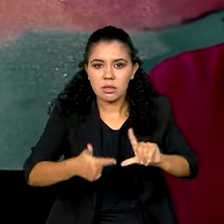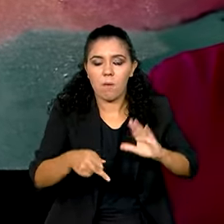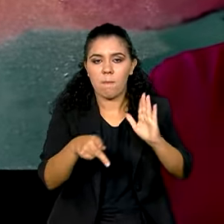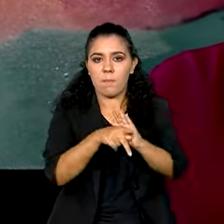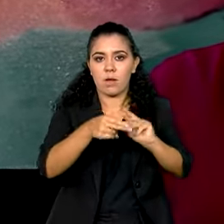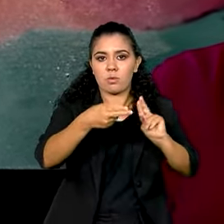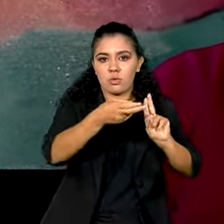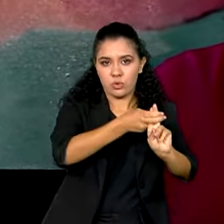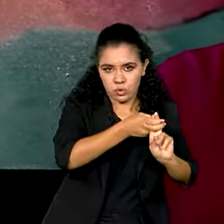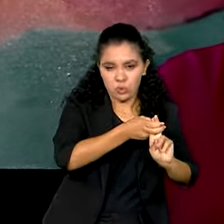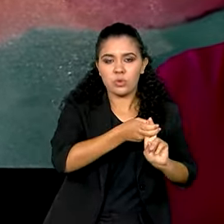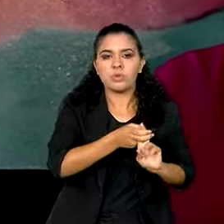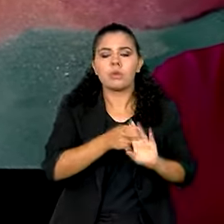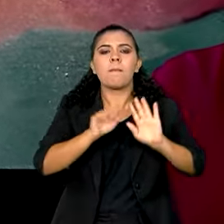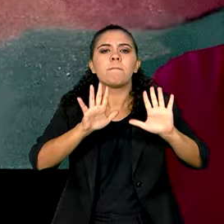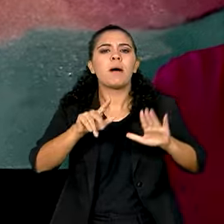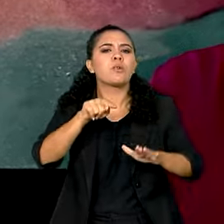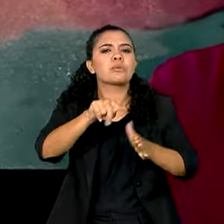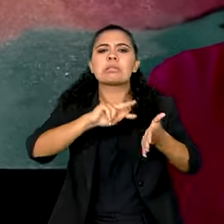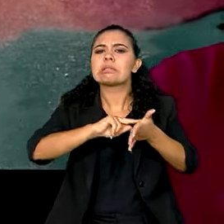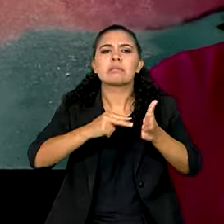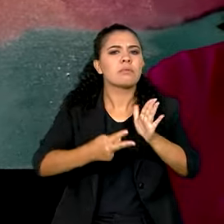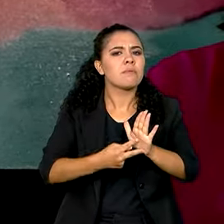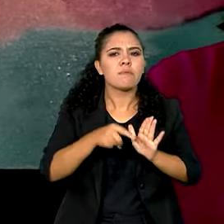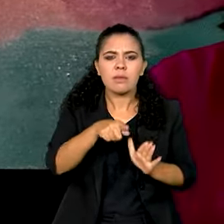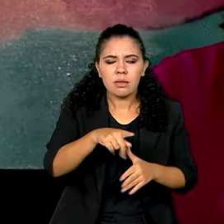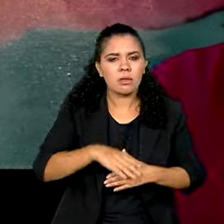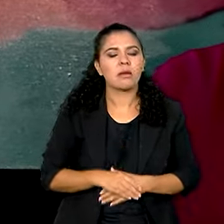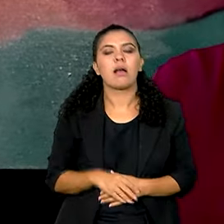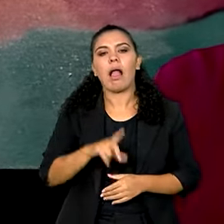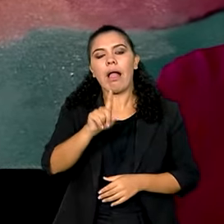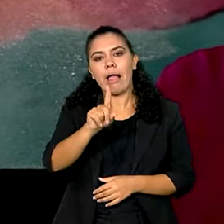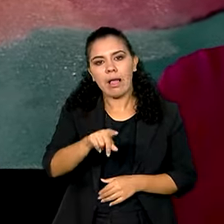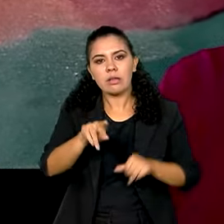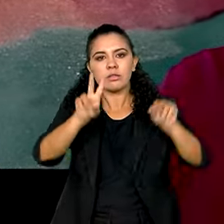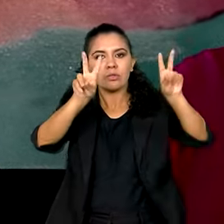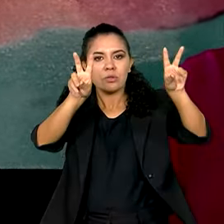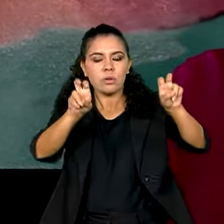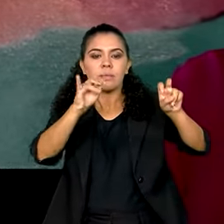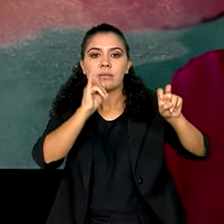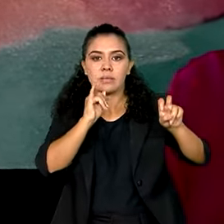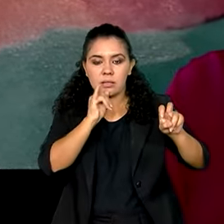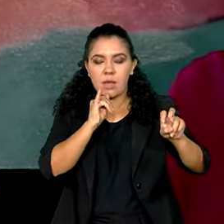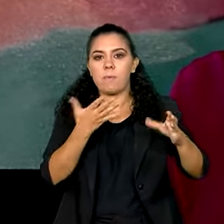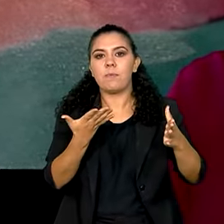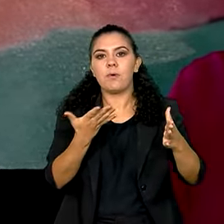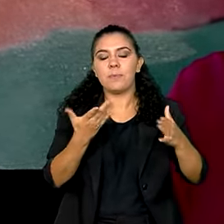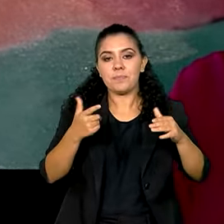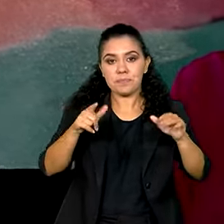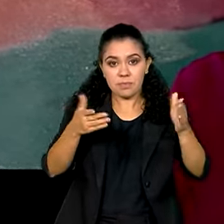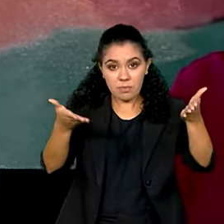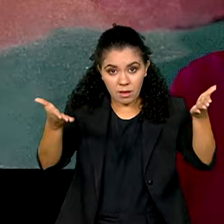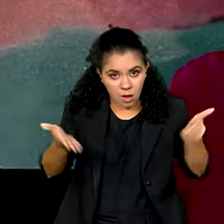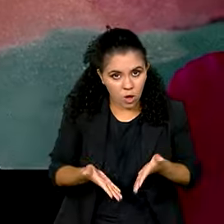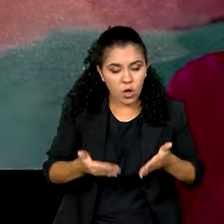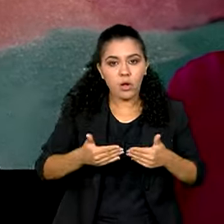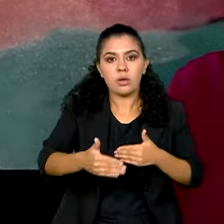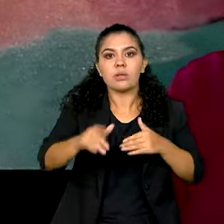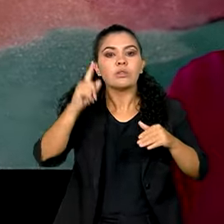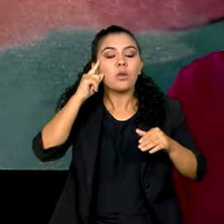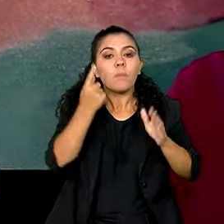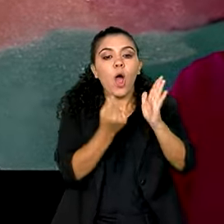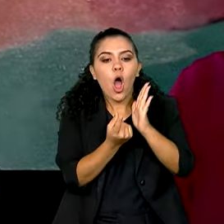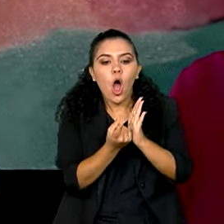de Saúde. O que representa isso? Representa termos, a partir de agora, a previsibilidade do ponto de vista de